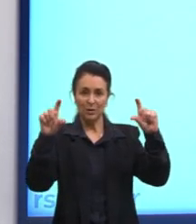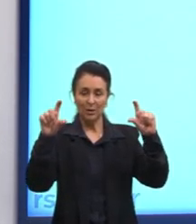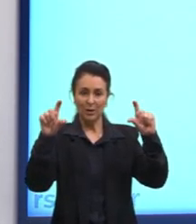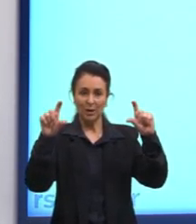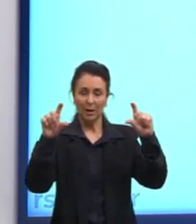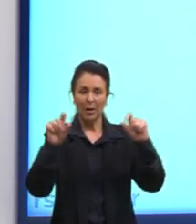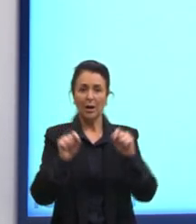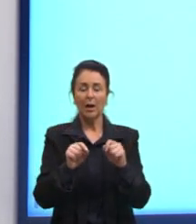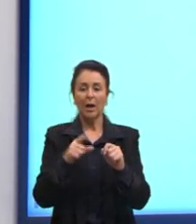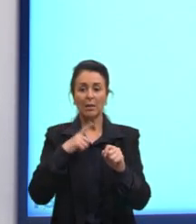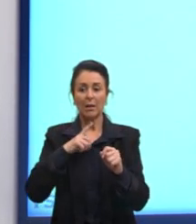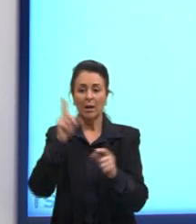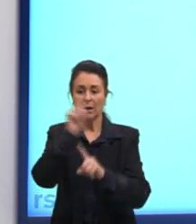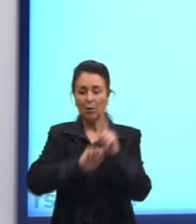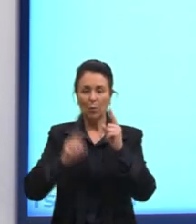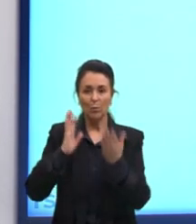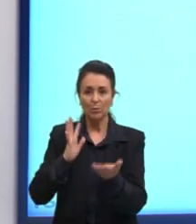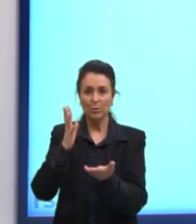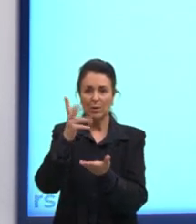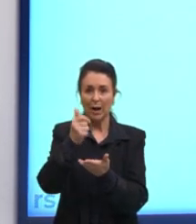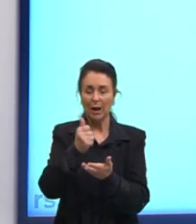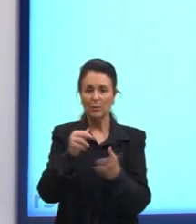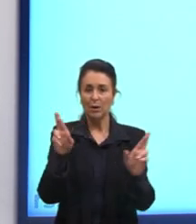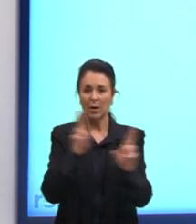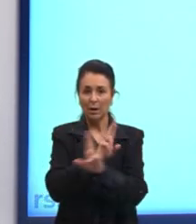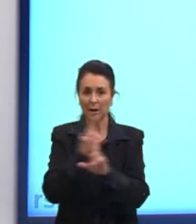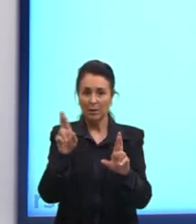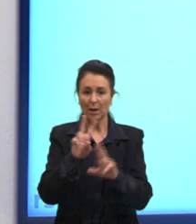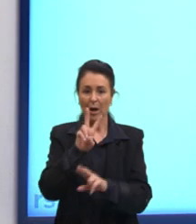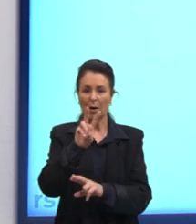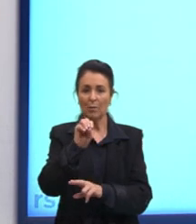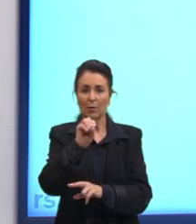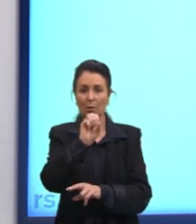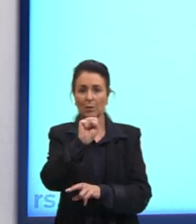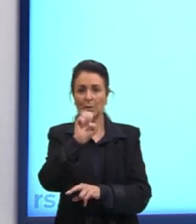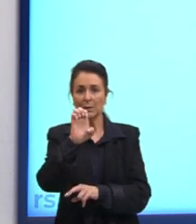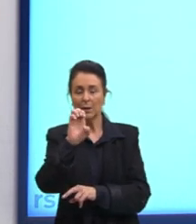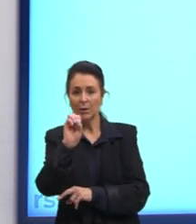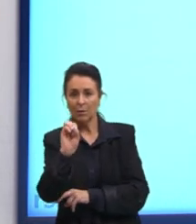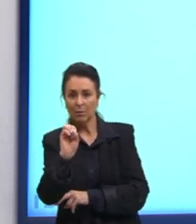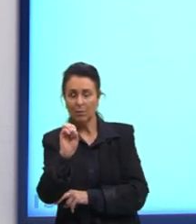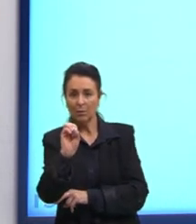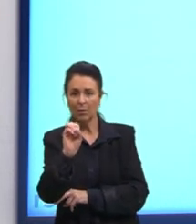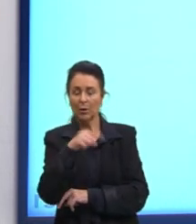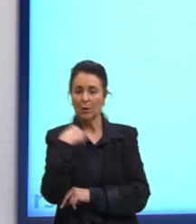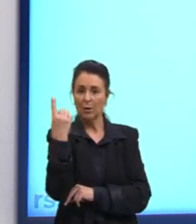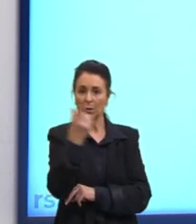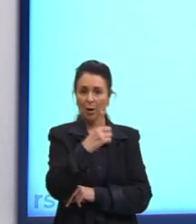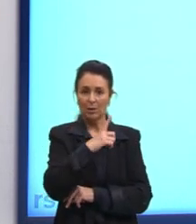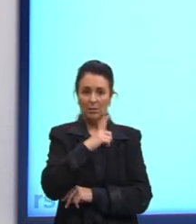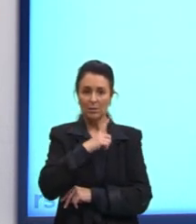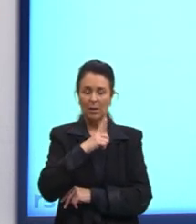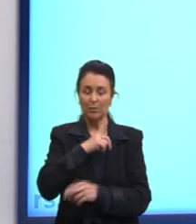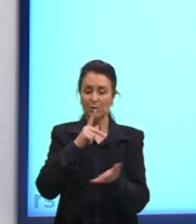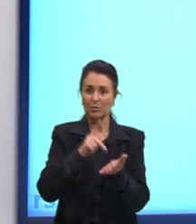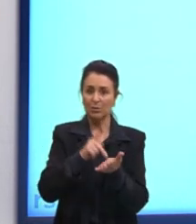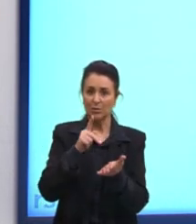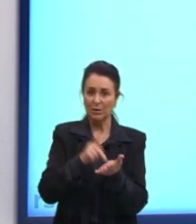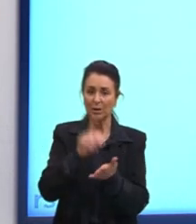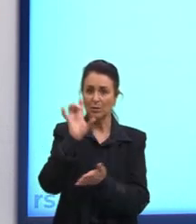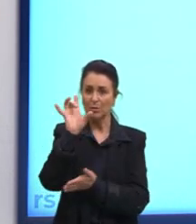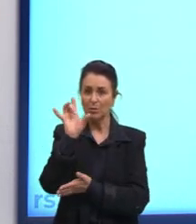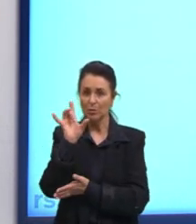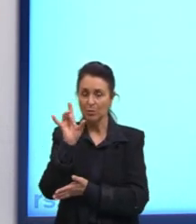trazer alguns dados relacionados al boceo e nós temos, então, de verdade, ali, apenas